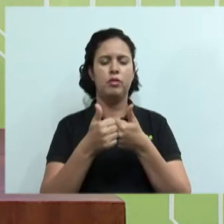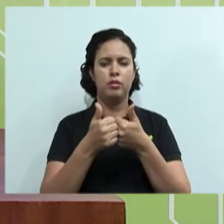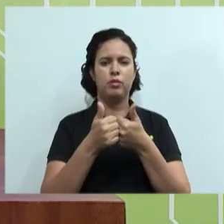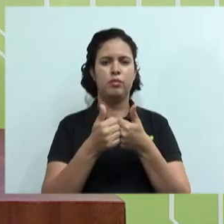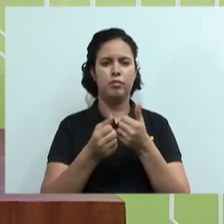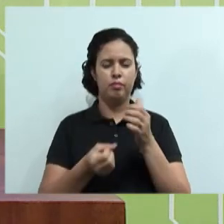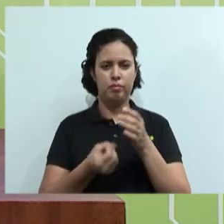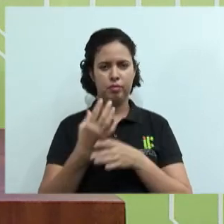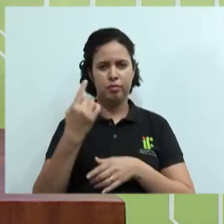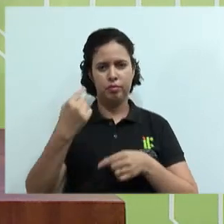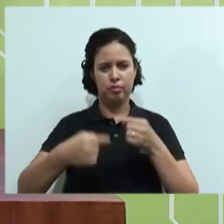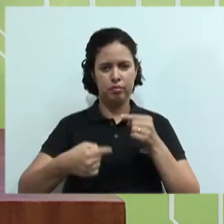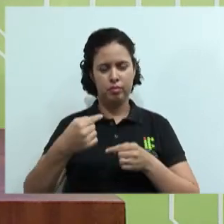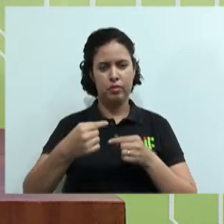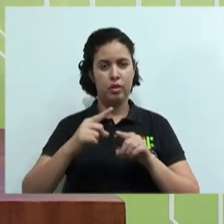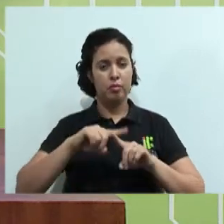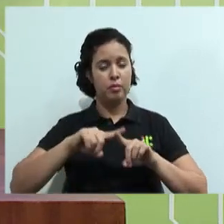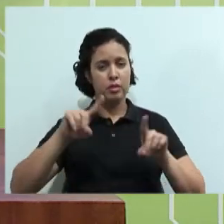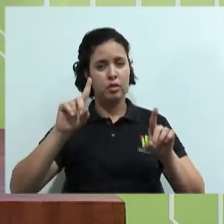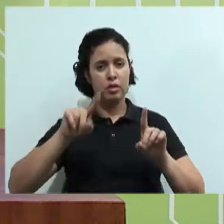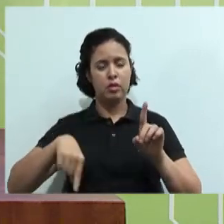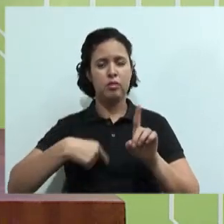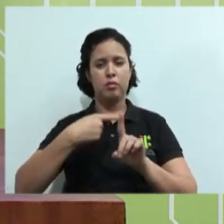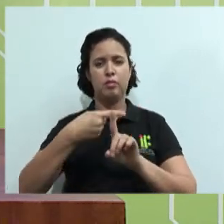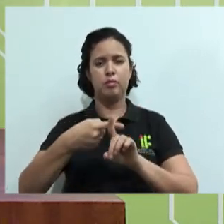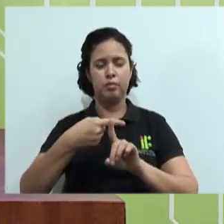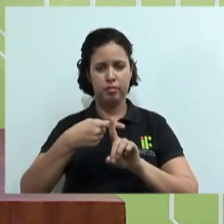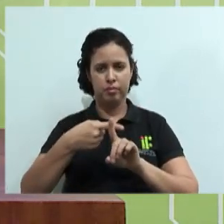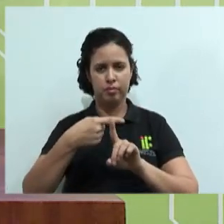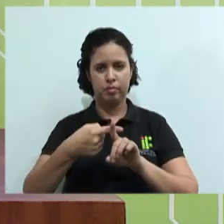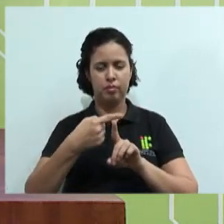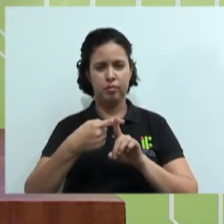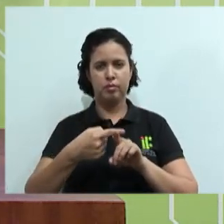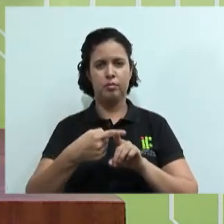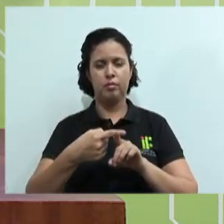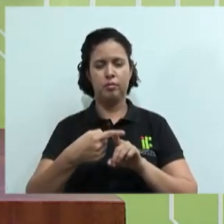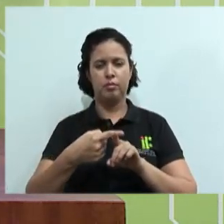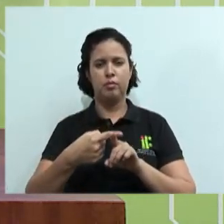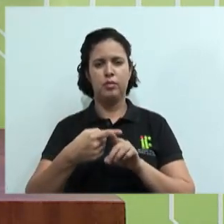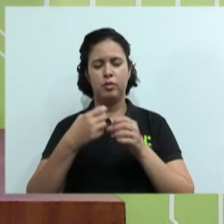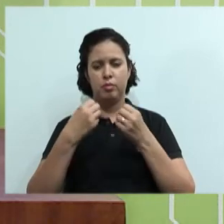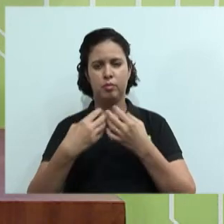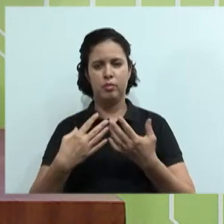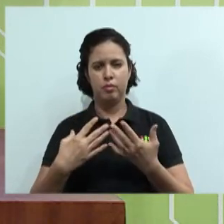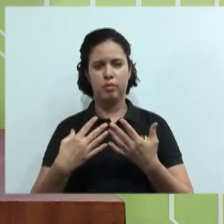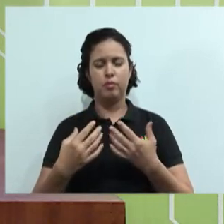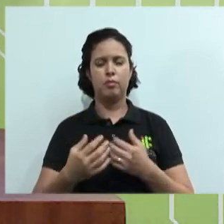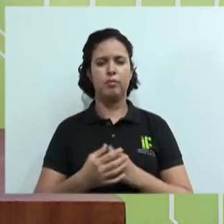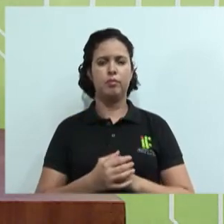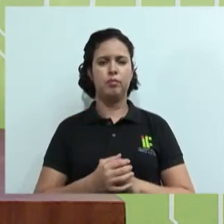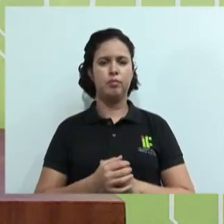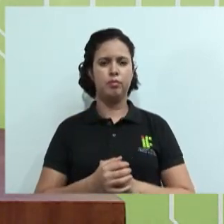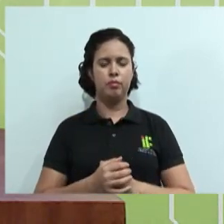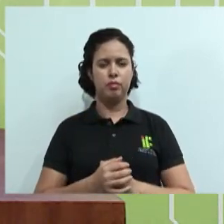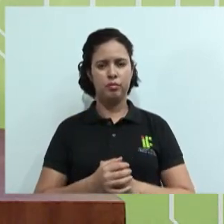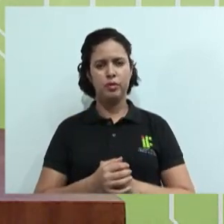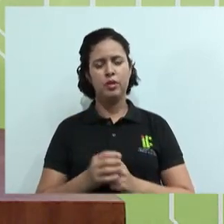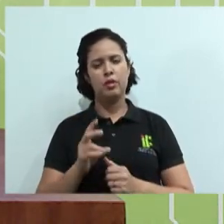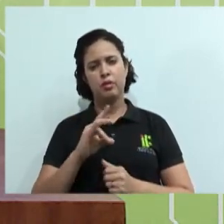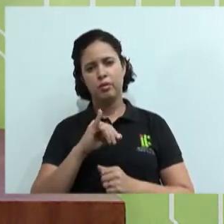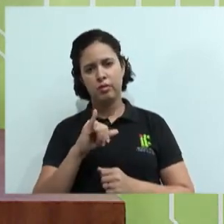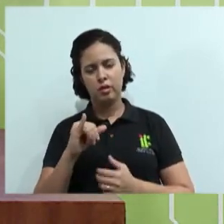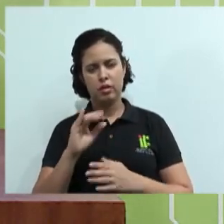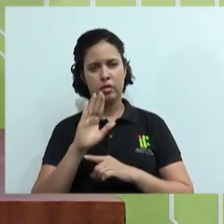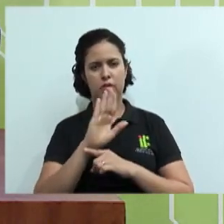gera esse conflito, mas não é aquele conflito agressivo, não é um conflito negativo. É um conflito positivo e que vai